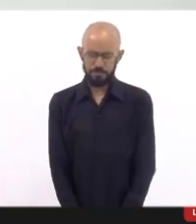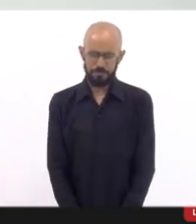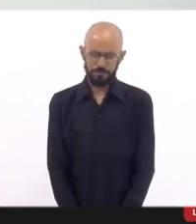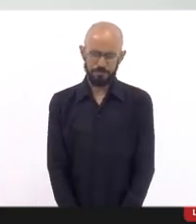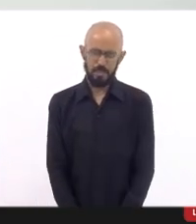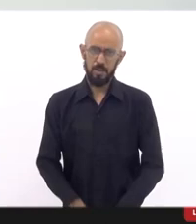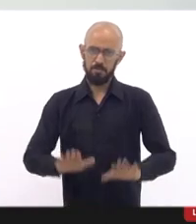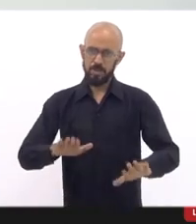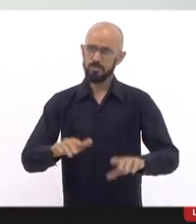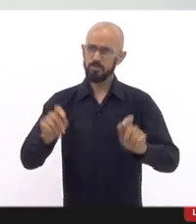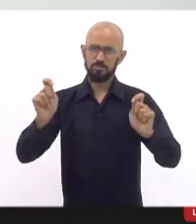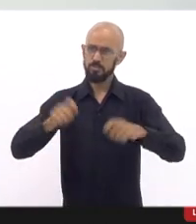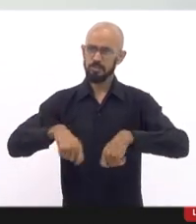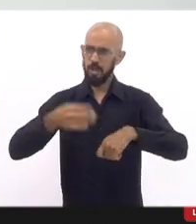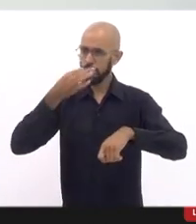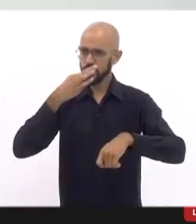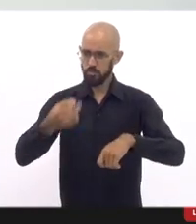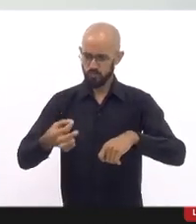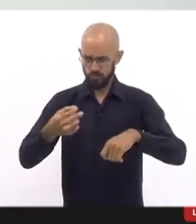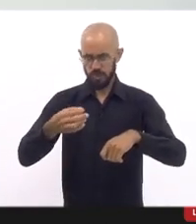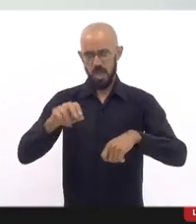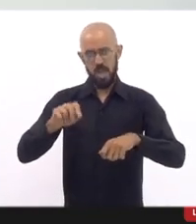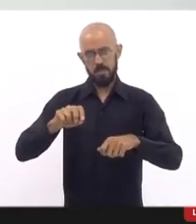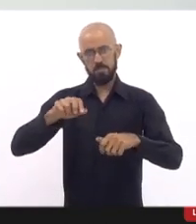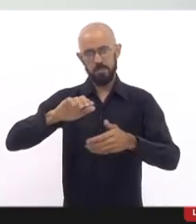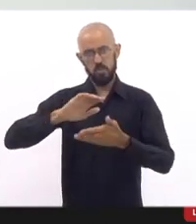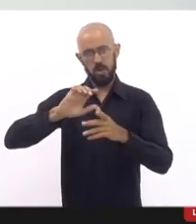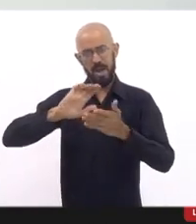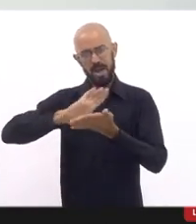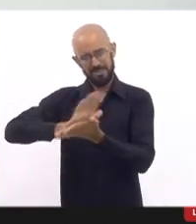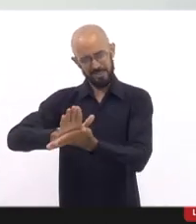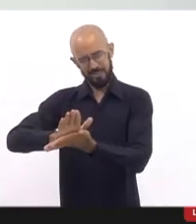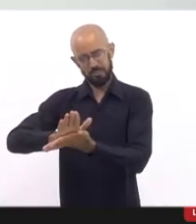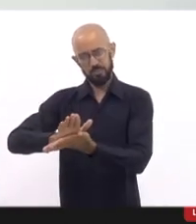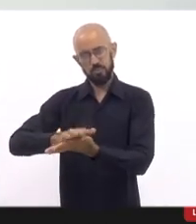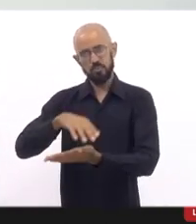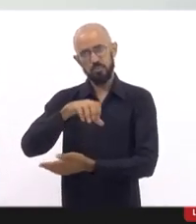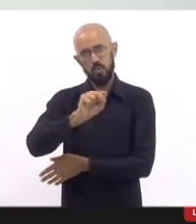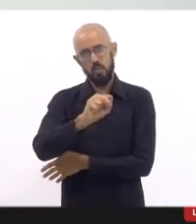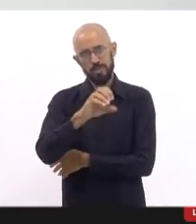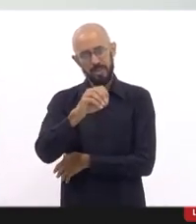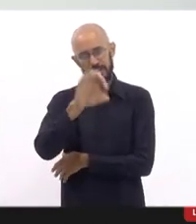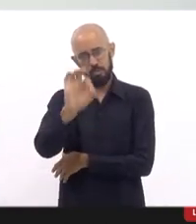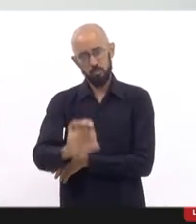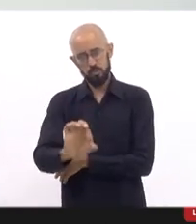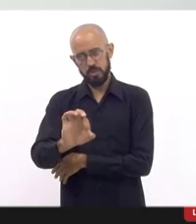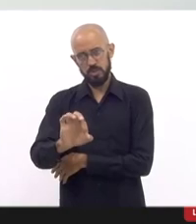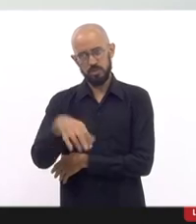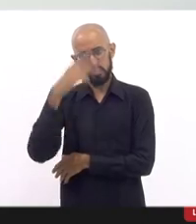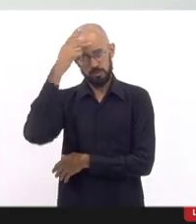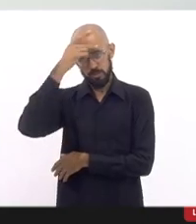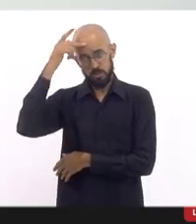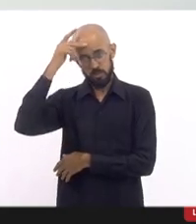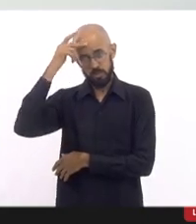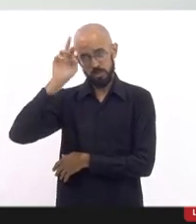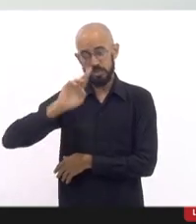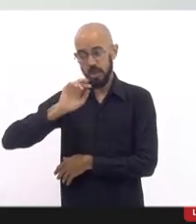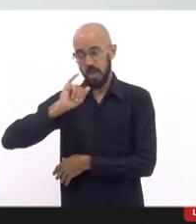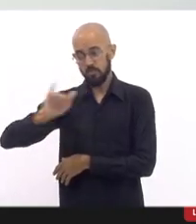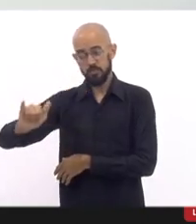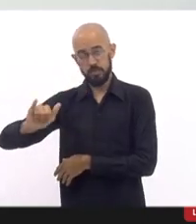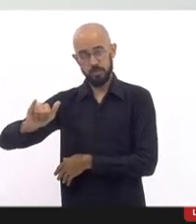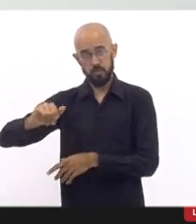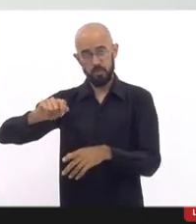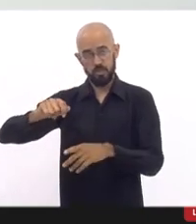você não tem como justificar, se não, pelo racismo, que 80% das pessoas que relatam tortura, que